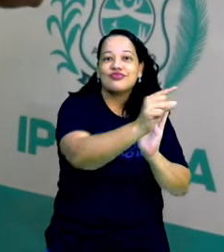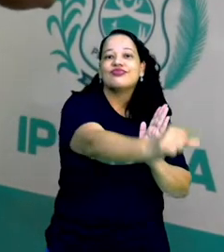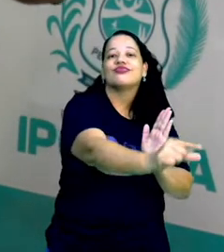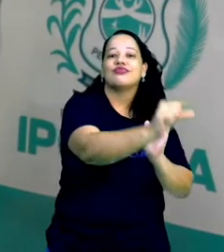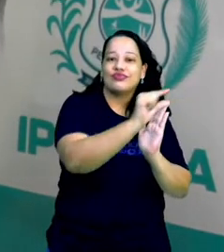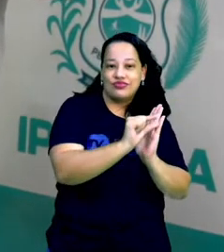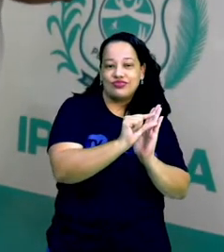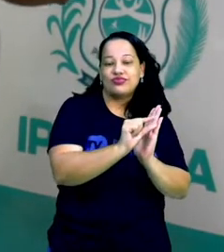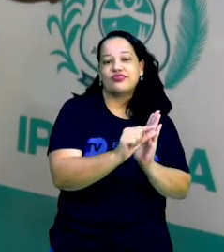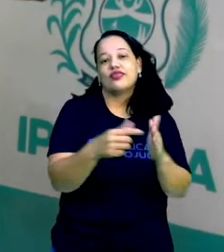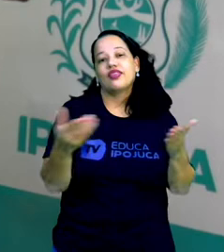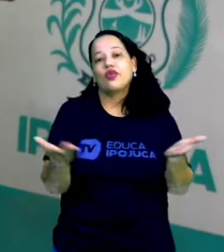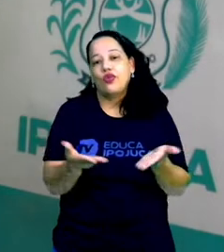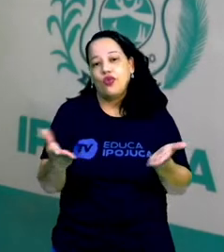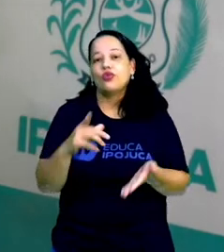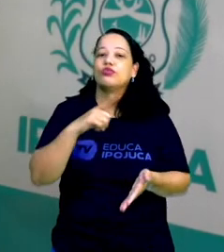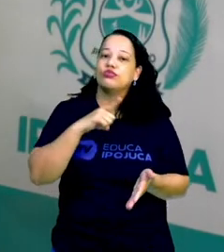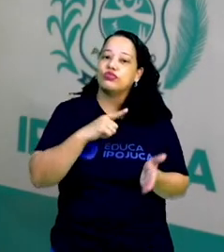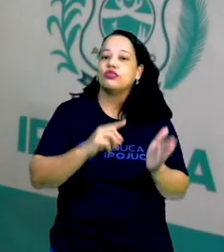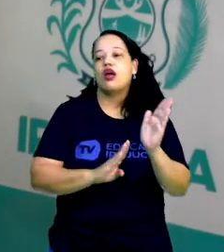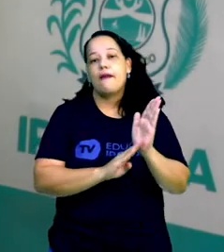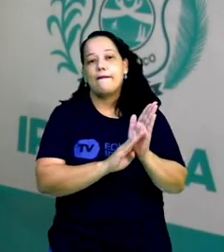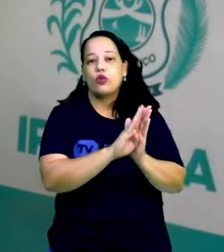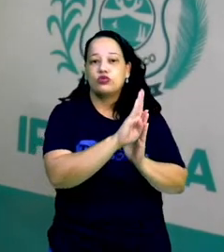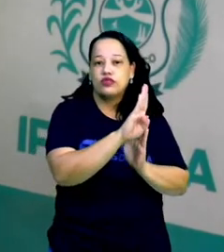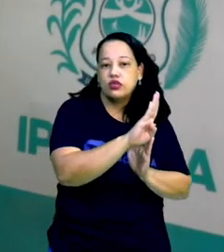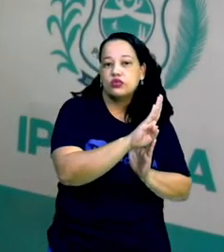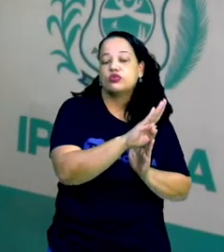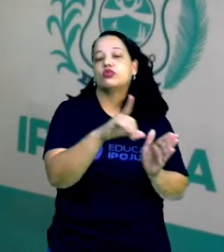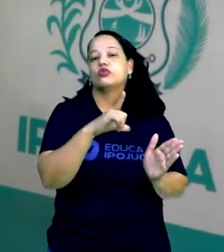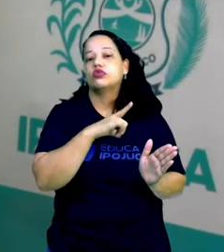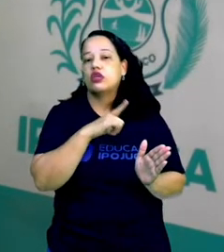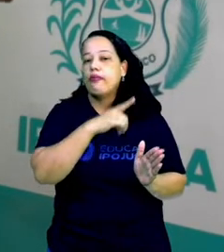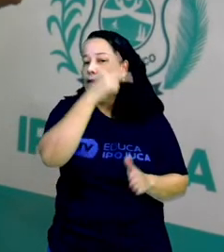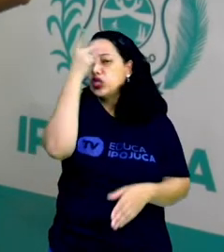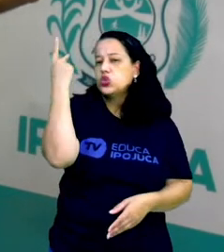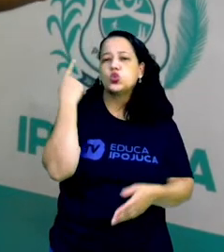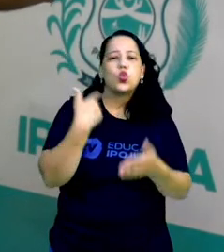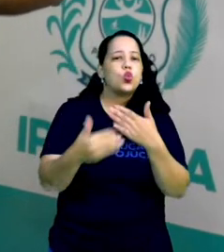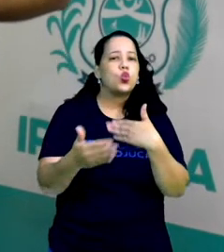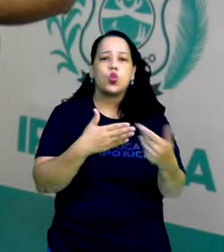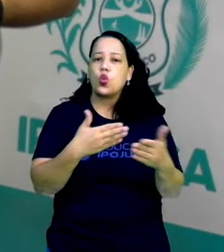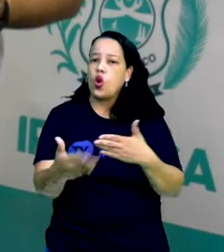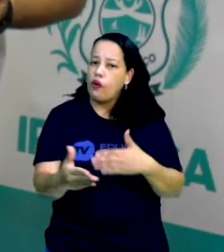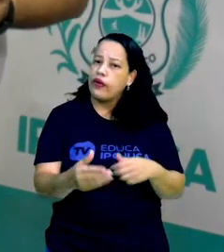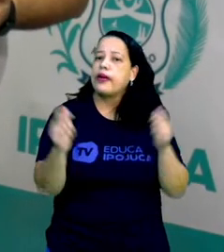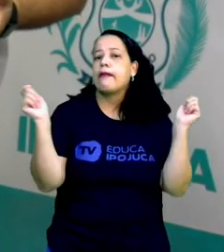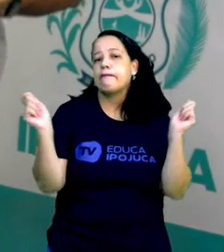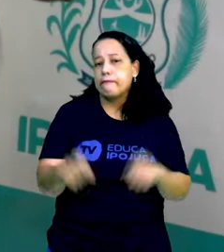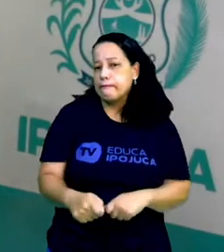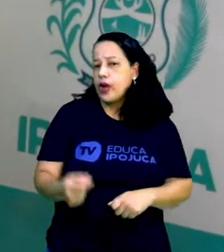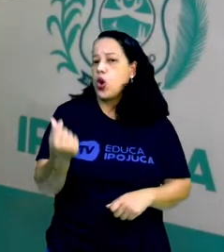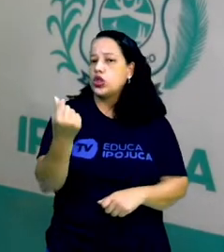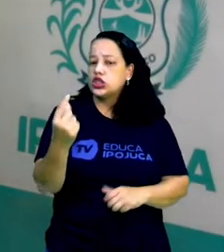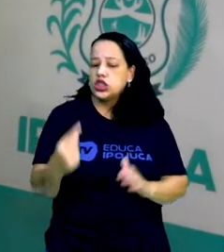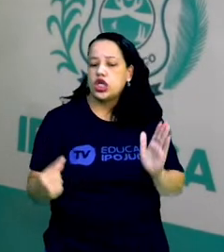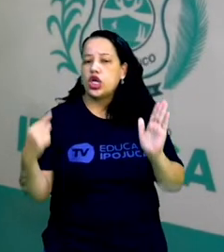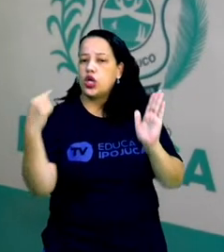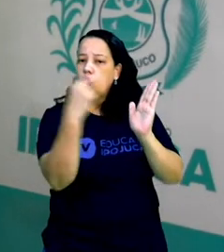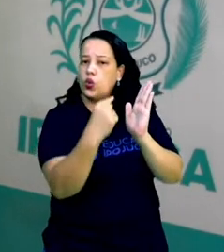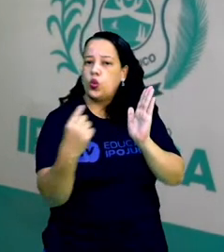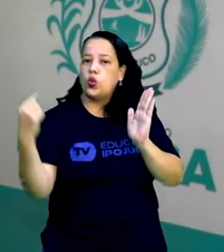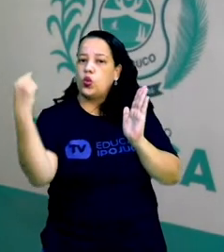hoje a gente tem a questão das bolsas de valores, que qualquer pessoa pode investir nela, pode